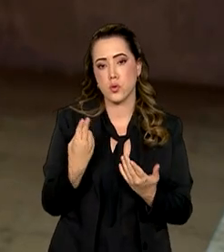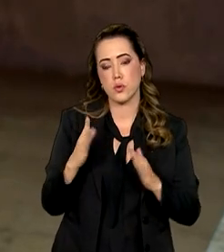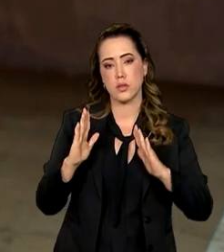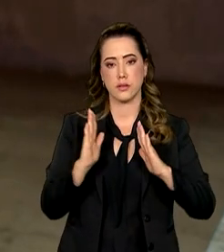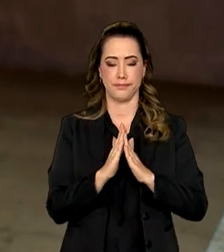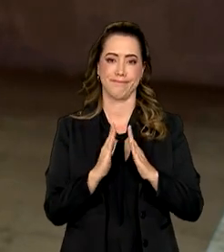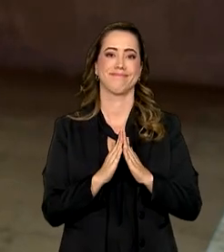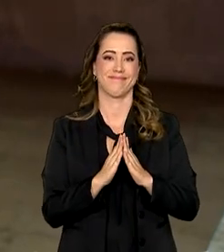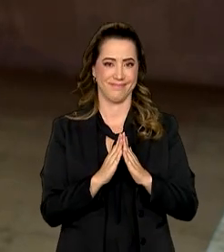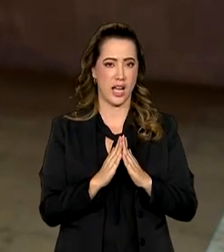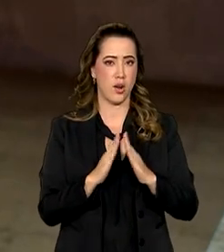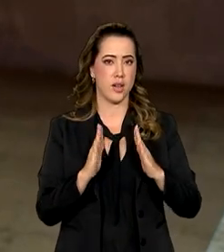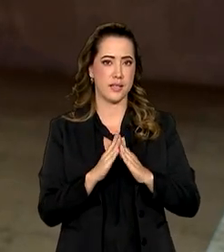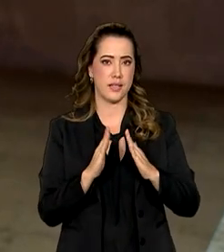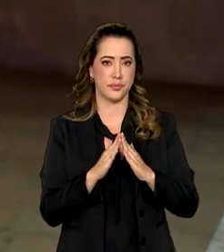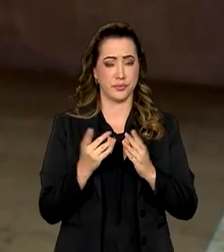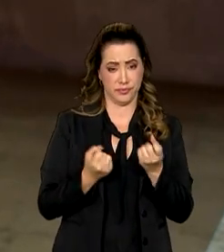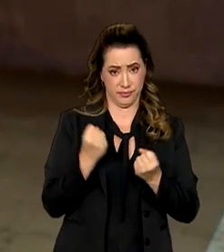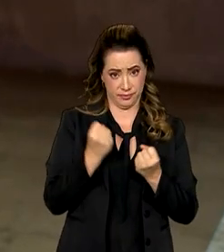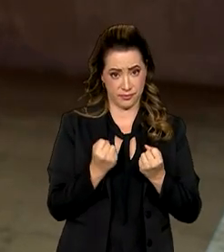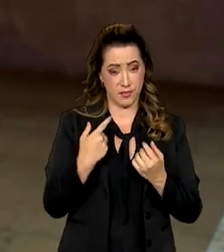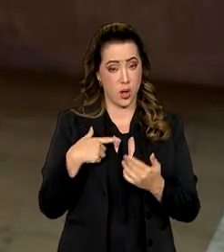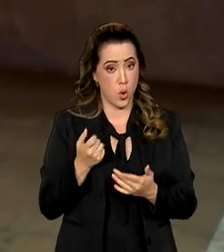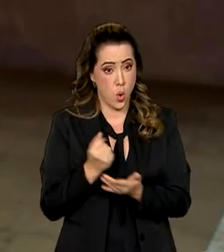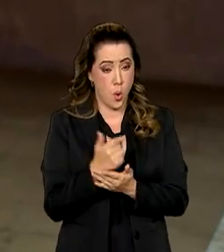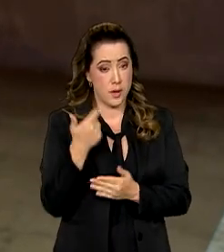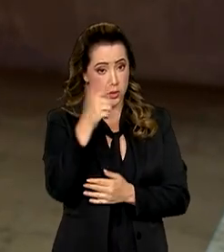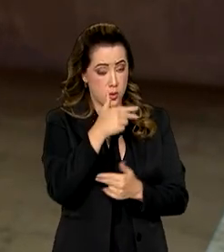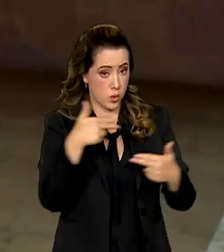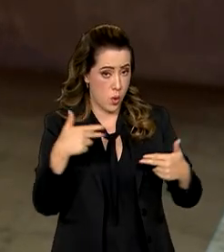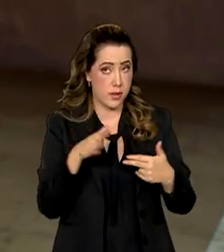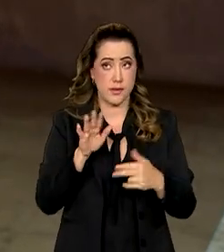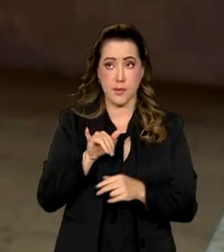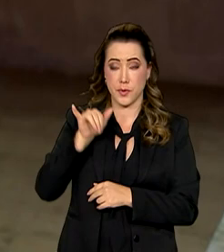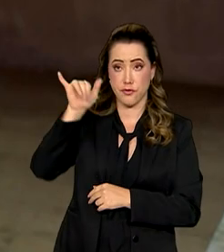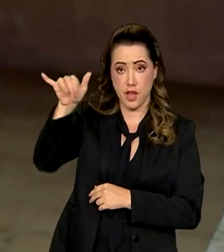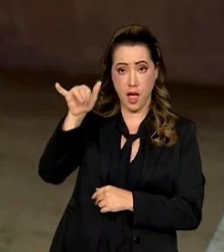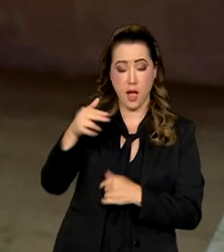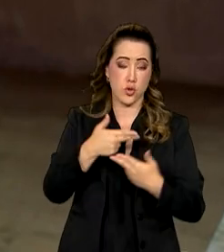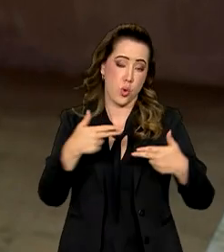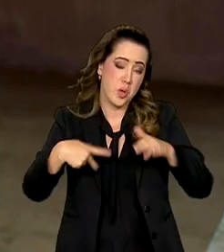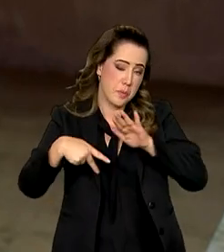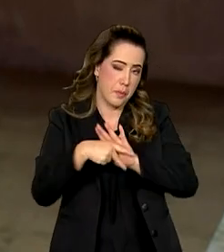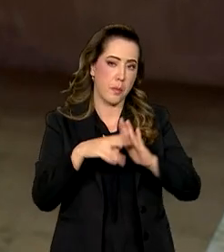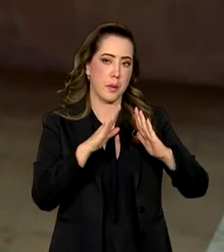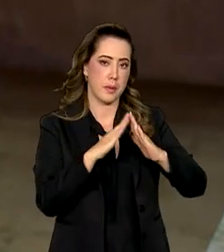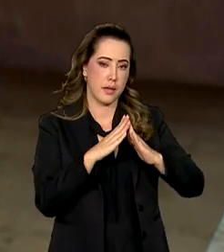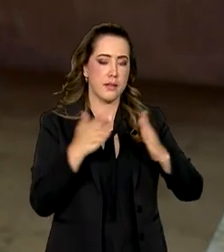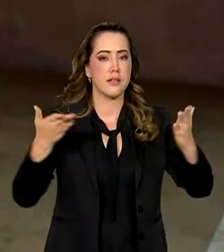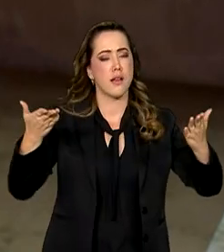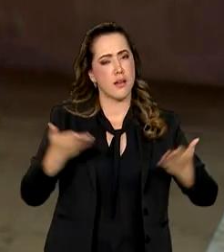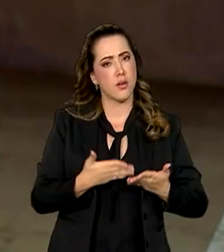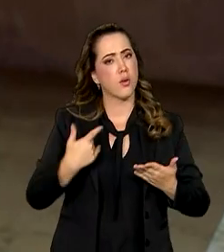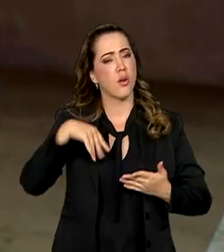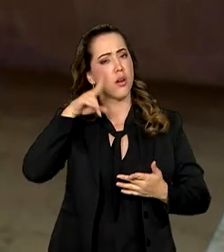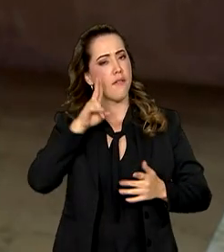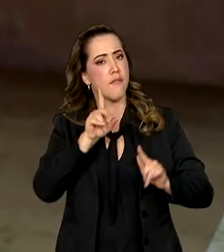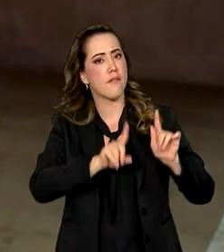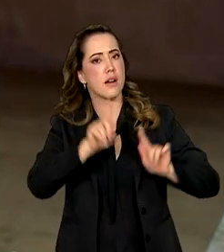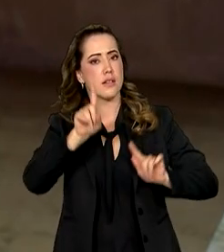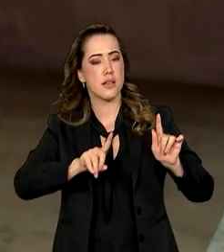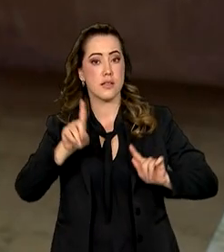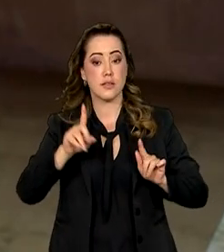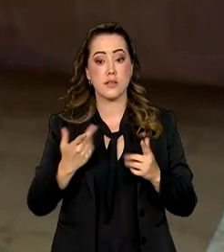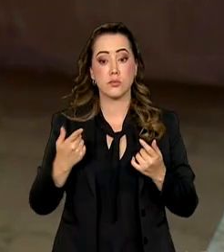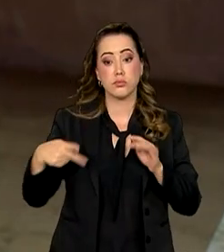ou mesmo para financiar outras despesas, como viagens e até eletrodomésticos. E, Ana, a projeção dos analistas do